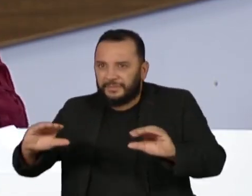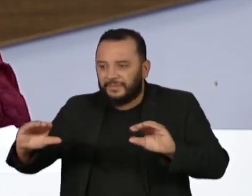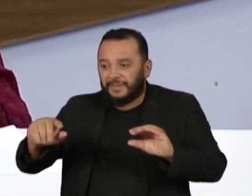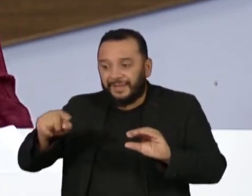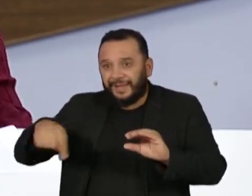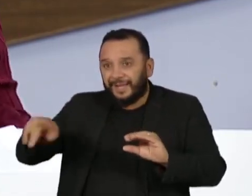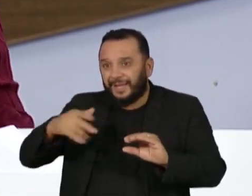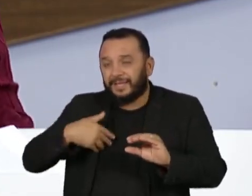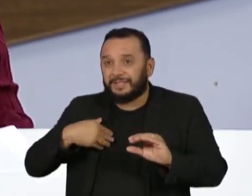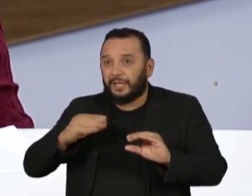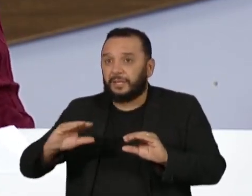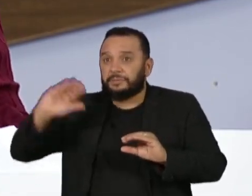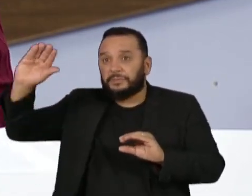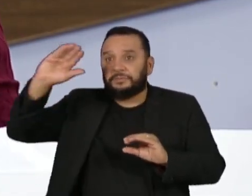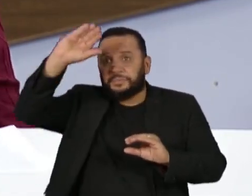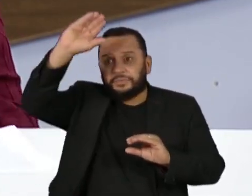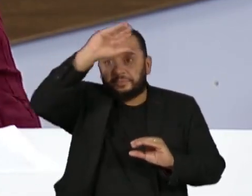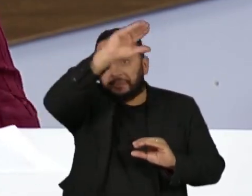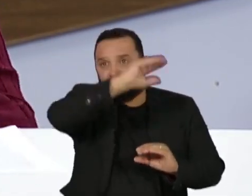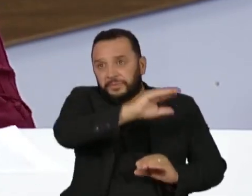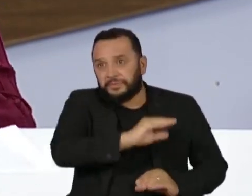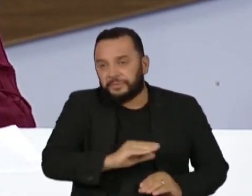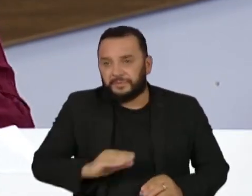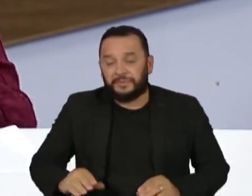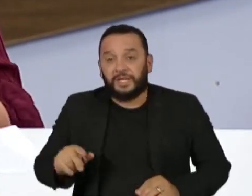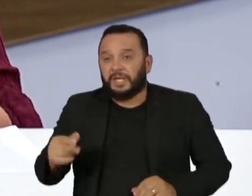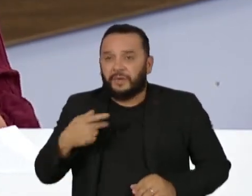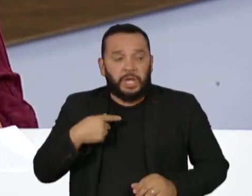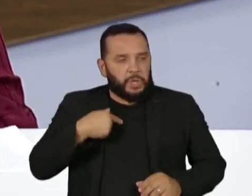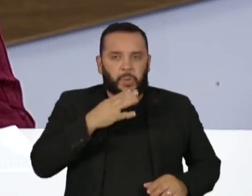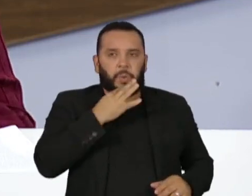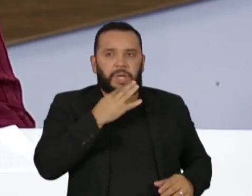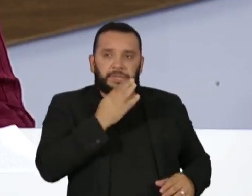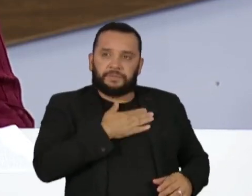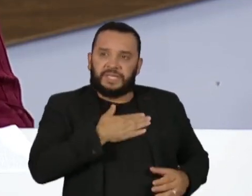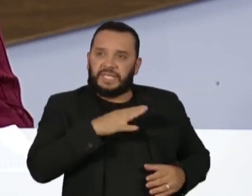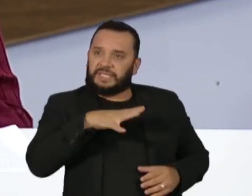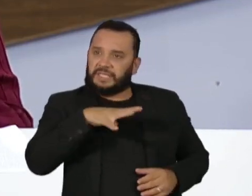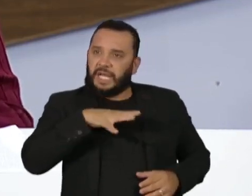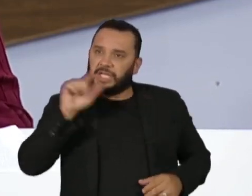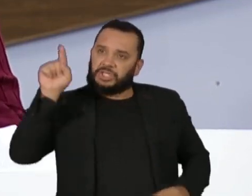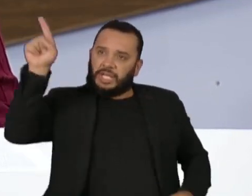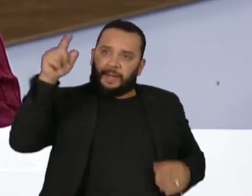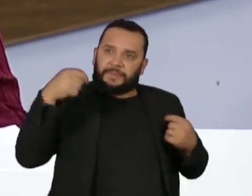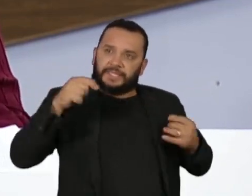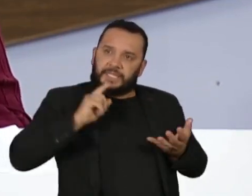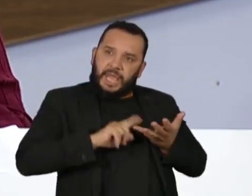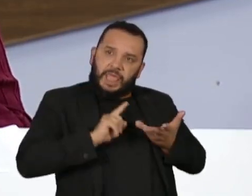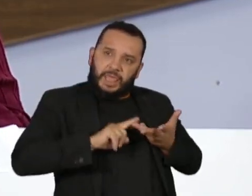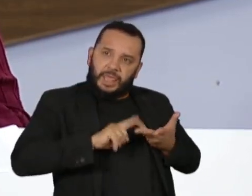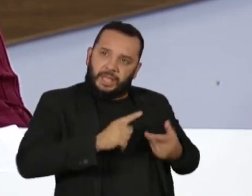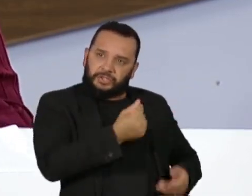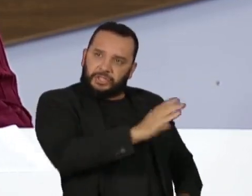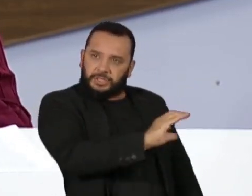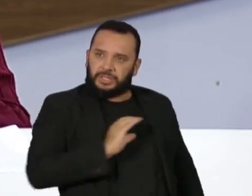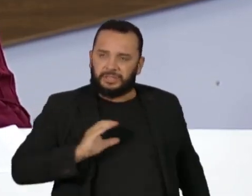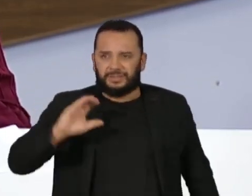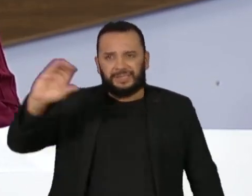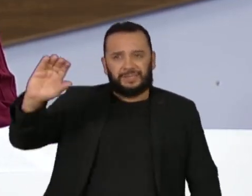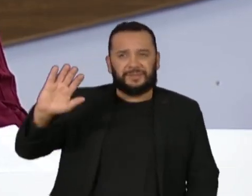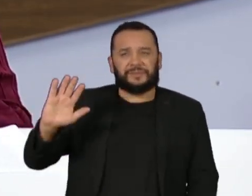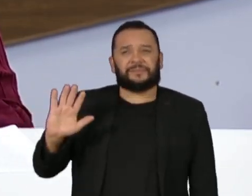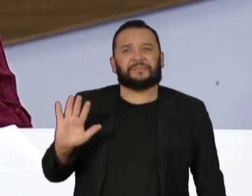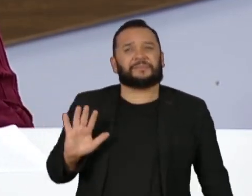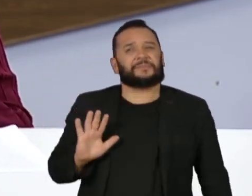argumentam que eles conhecem a realidade lá na ponta, mas como os colegas aqui falaram, isso muitas vezes fica fora de uma